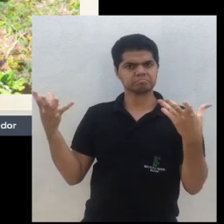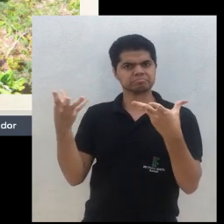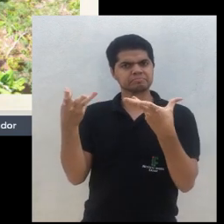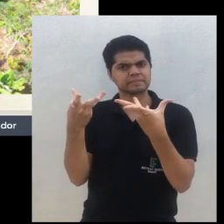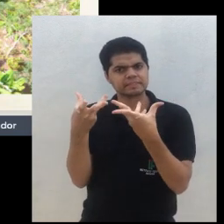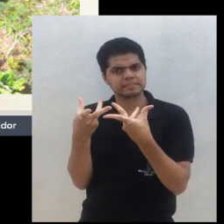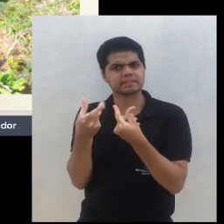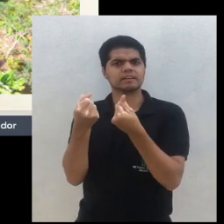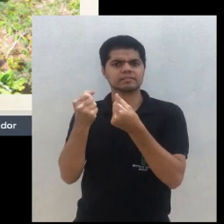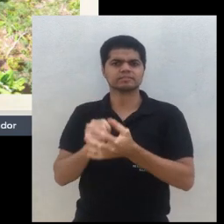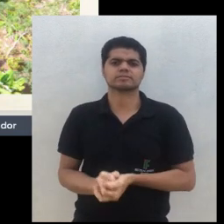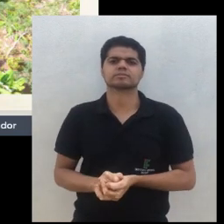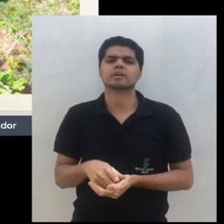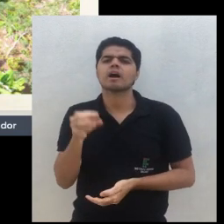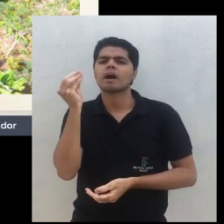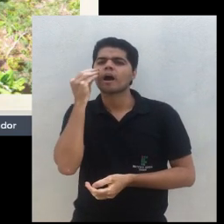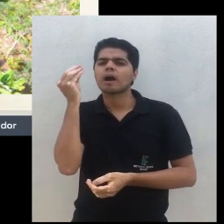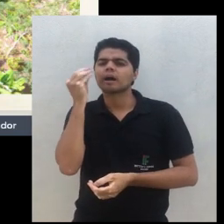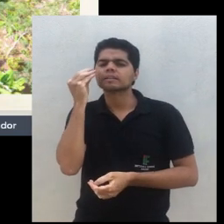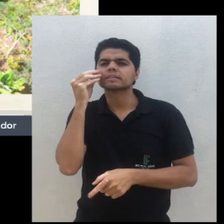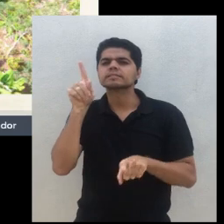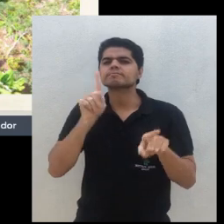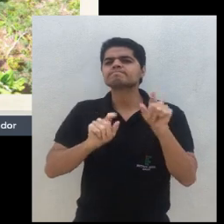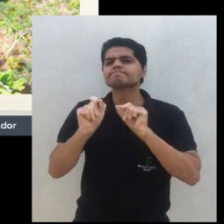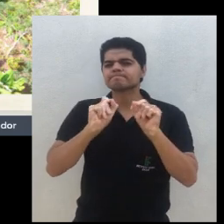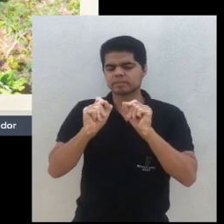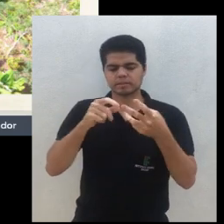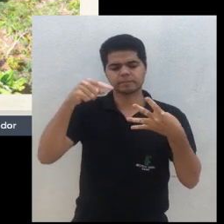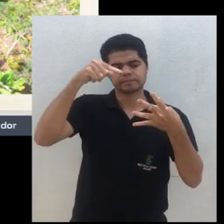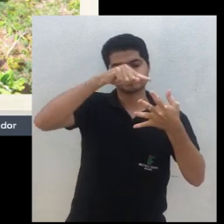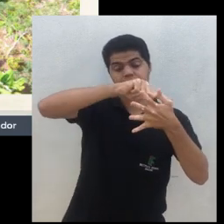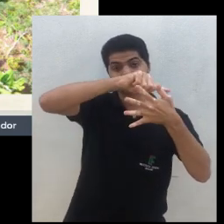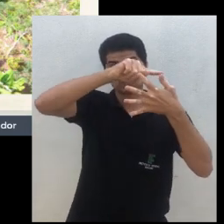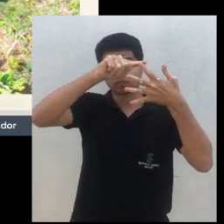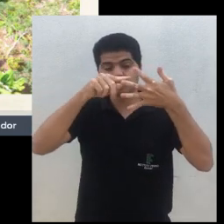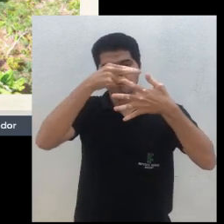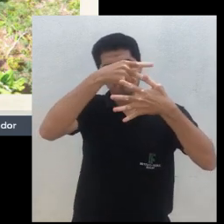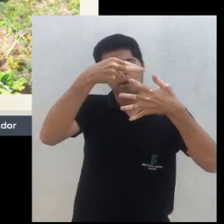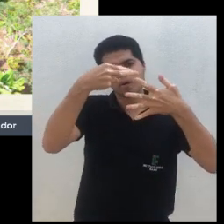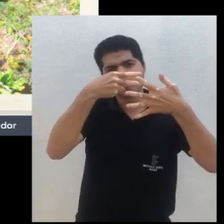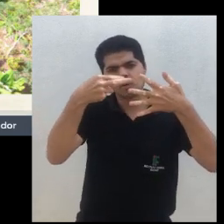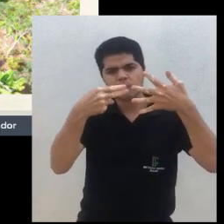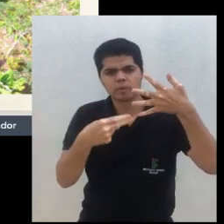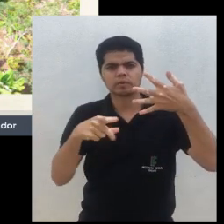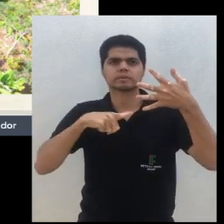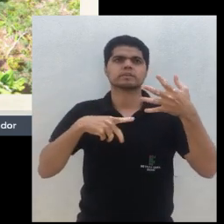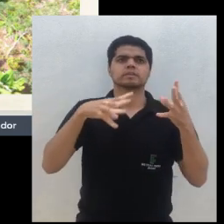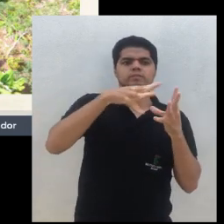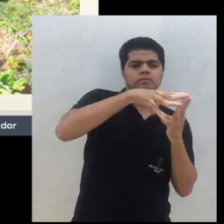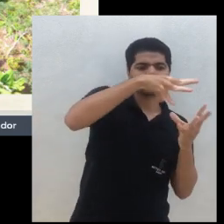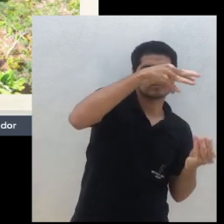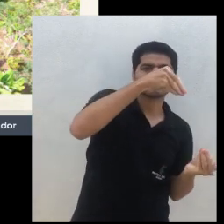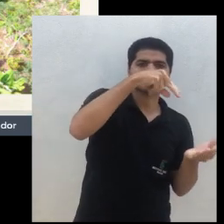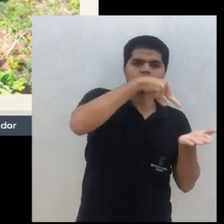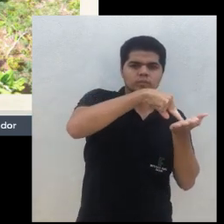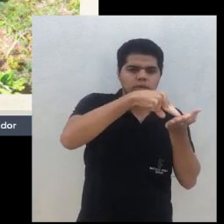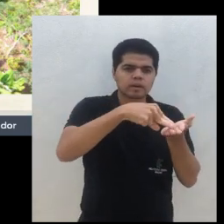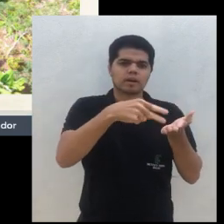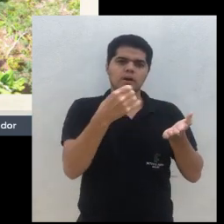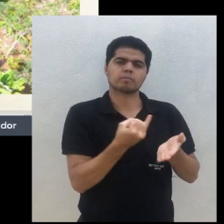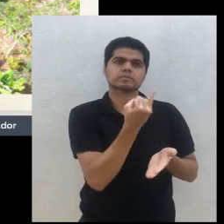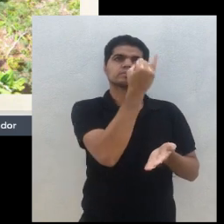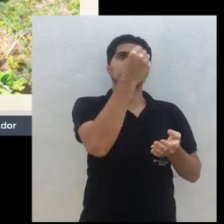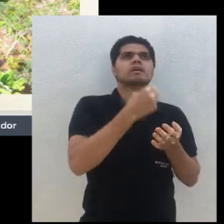plantou, estava testando, cinco modelos de safra, com diversas conceitos, como o cacau, o produto principal,